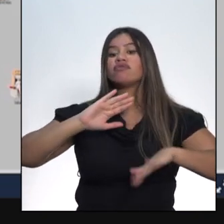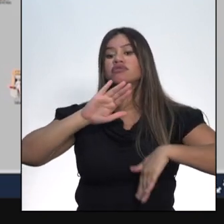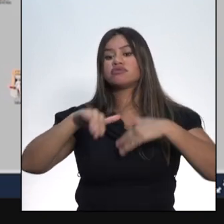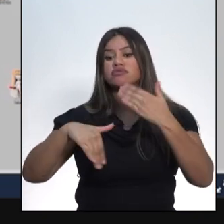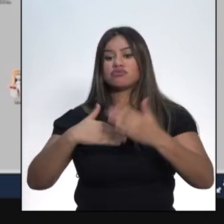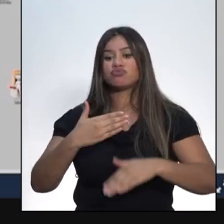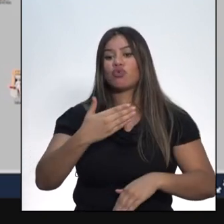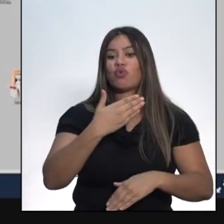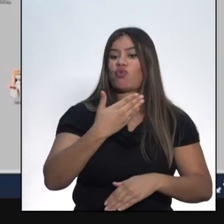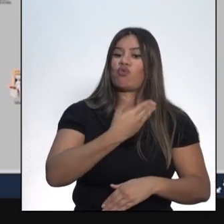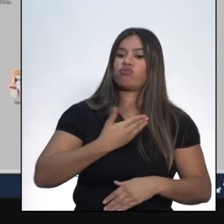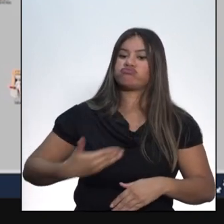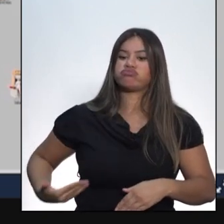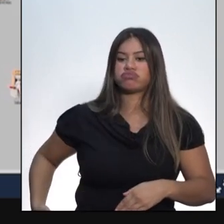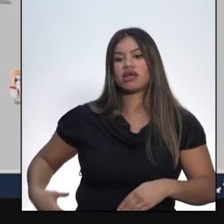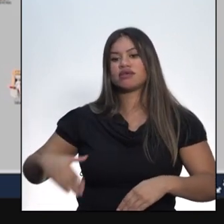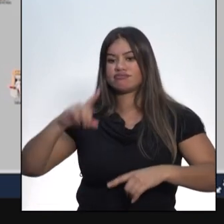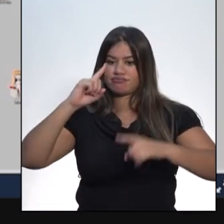fase republicana.